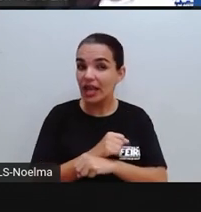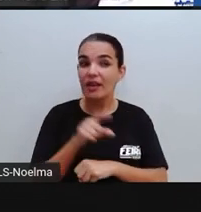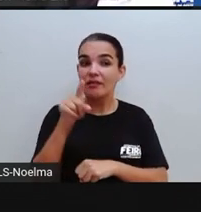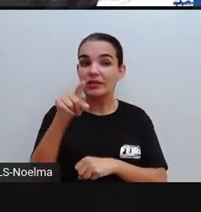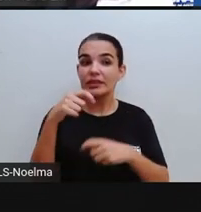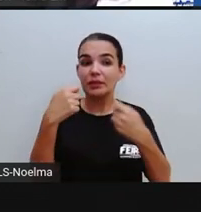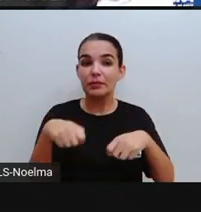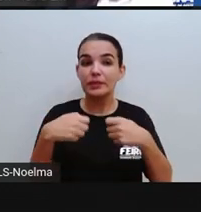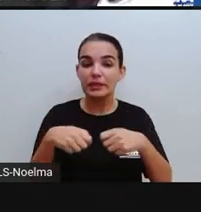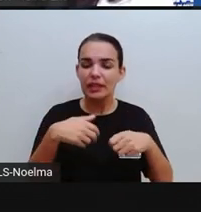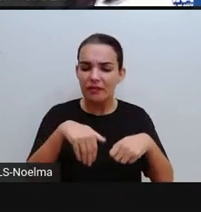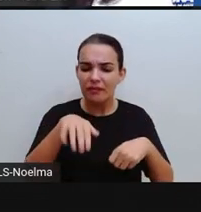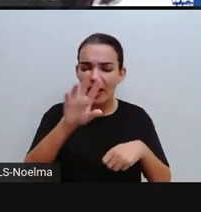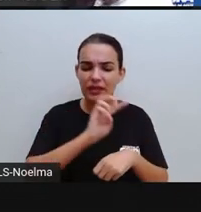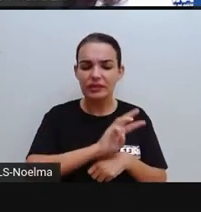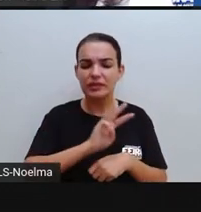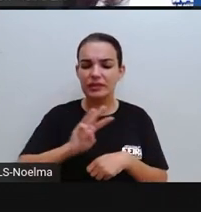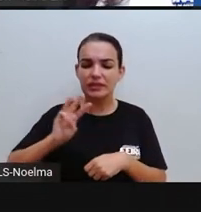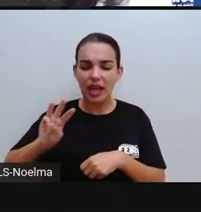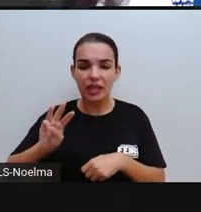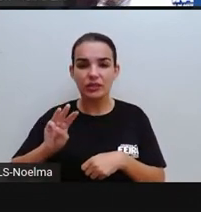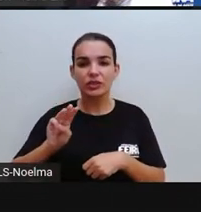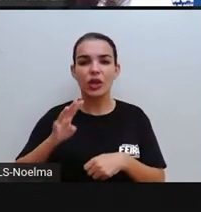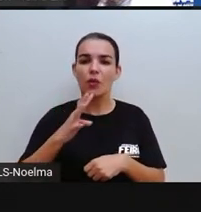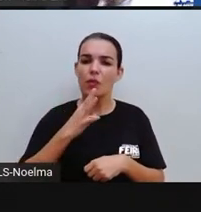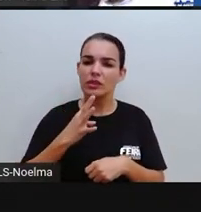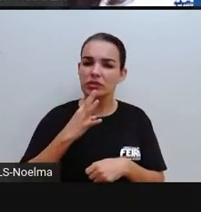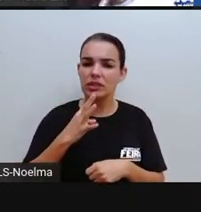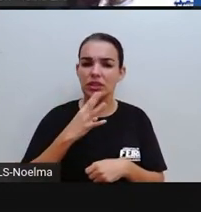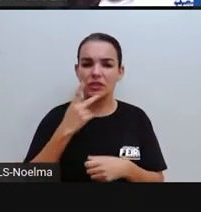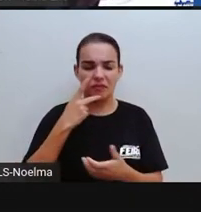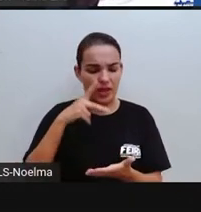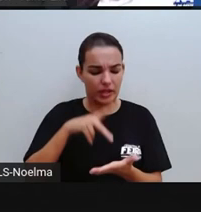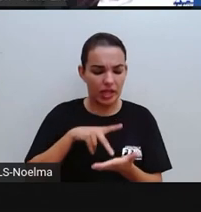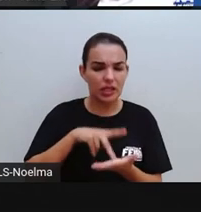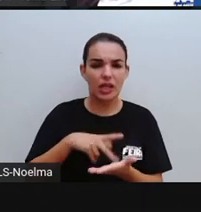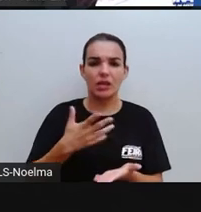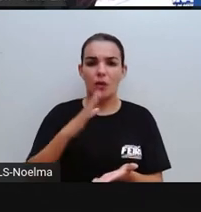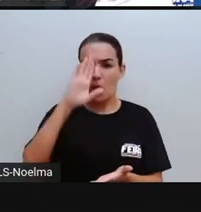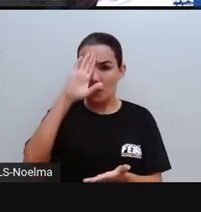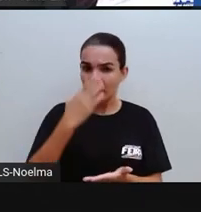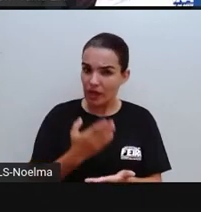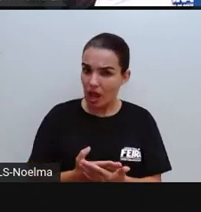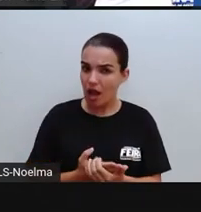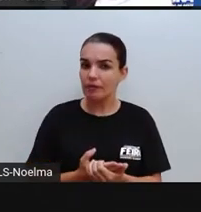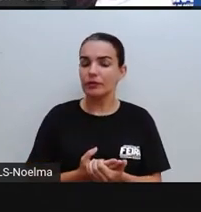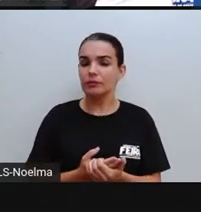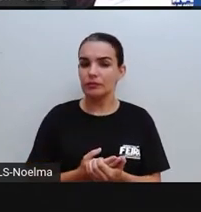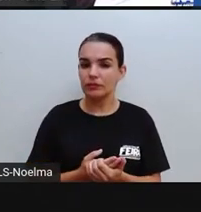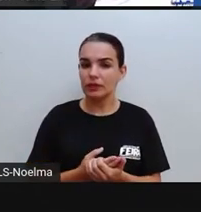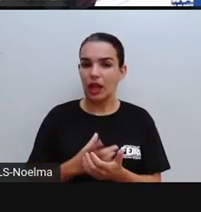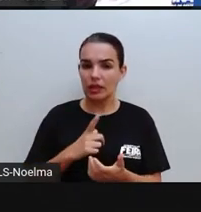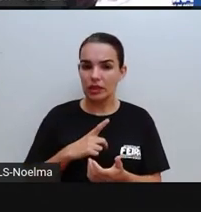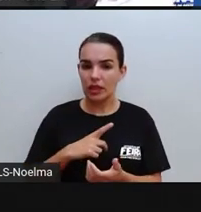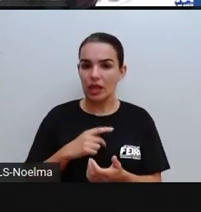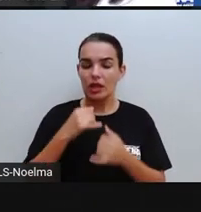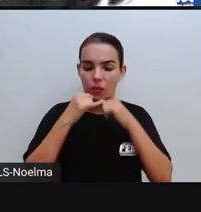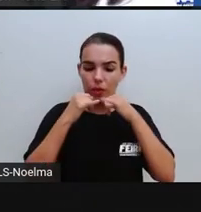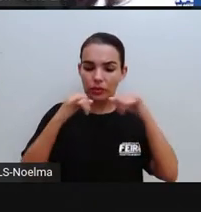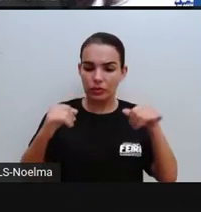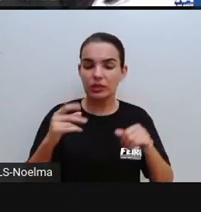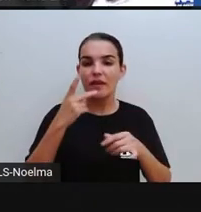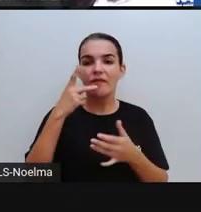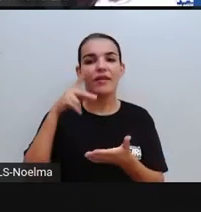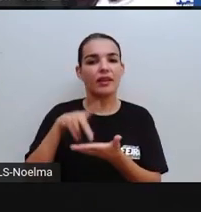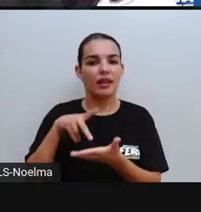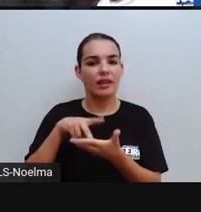E em sites que nós sabemos que são confiáveis, que trazem realmente a notícia, tá bom?